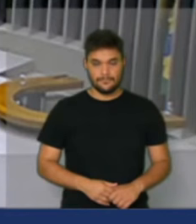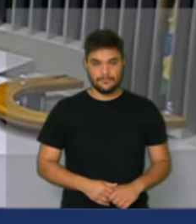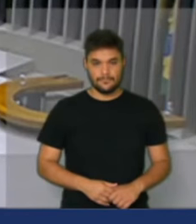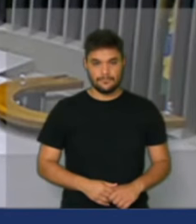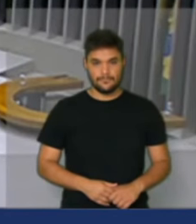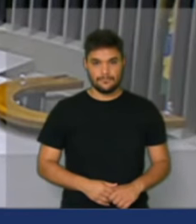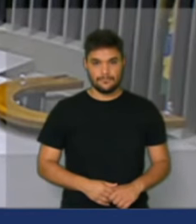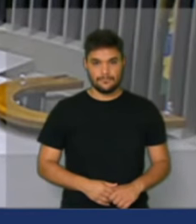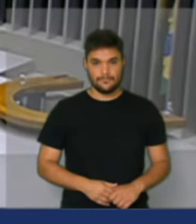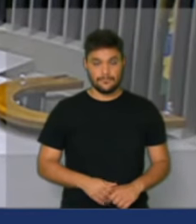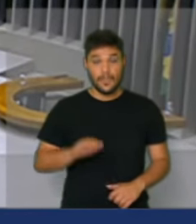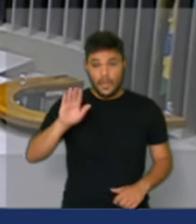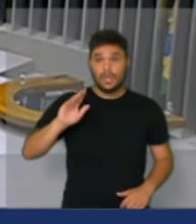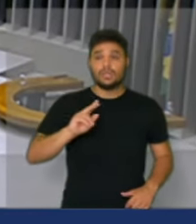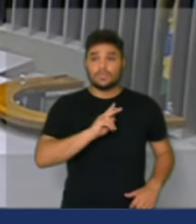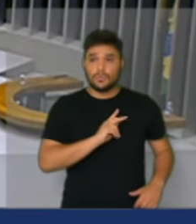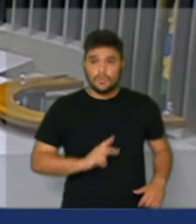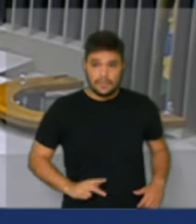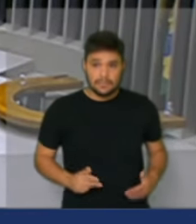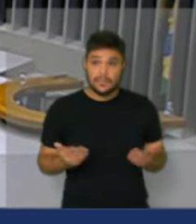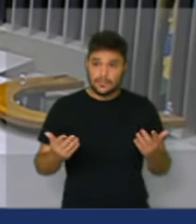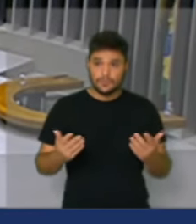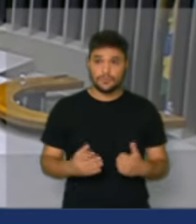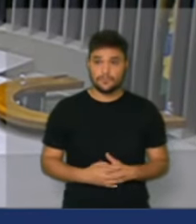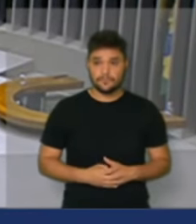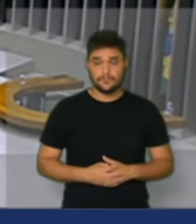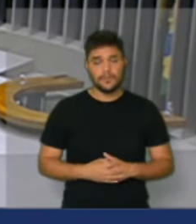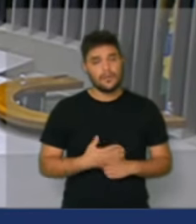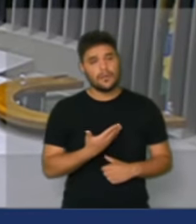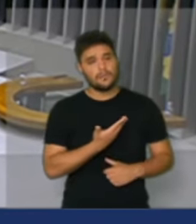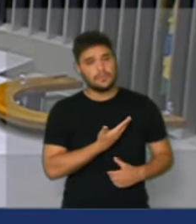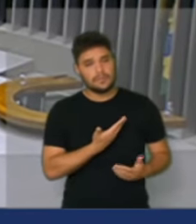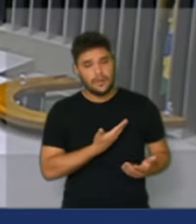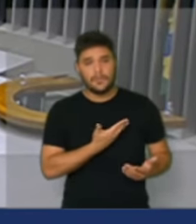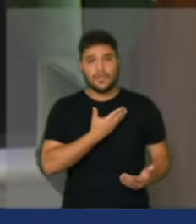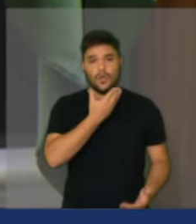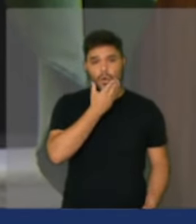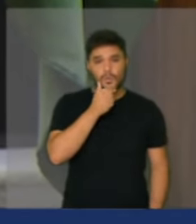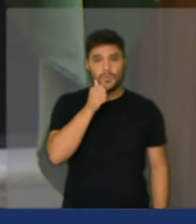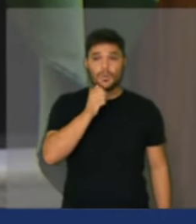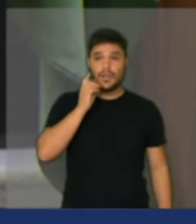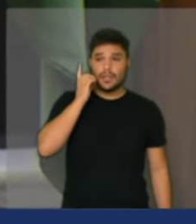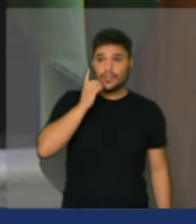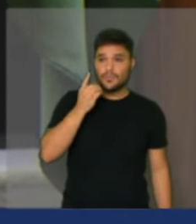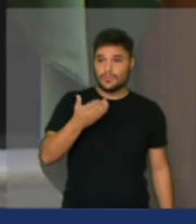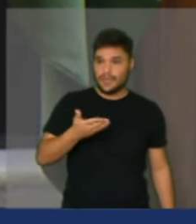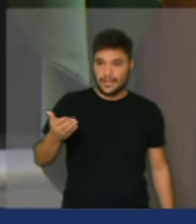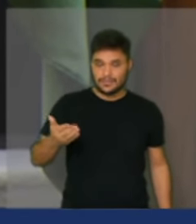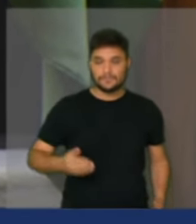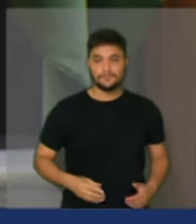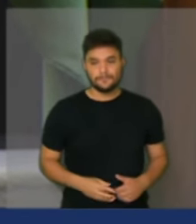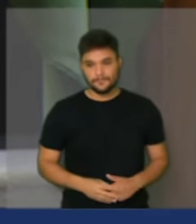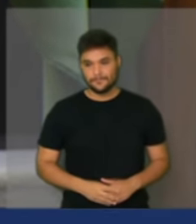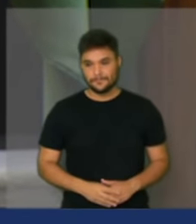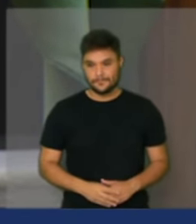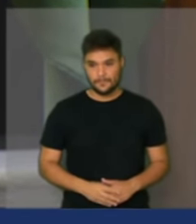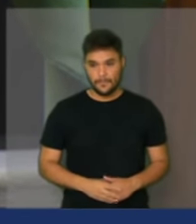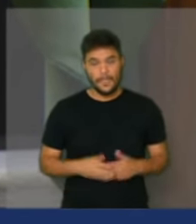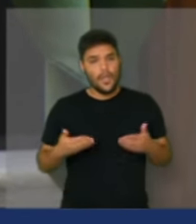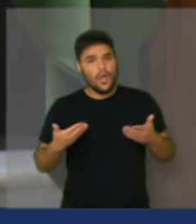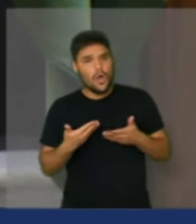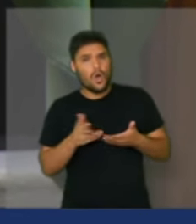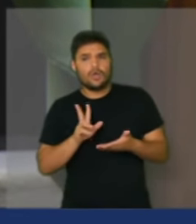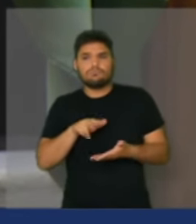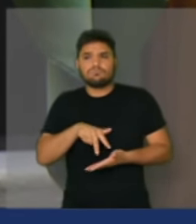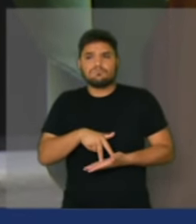Senhor presidente, colegas, deputadas e deputados, eu venho aqui também